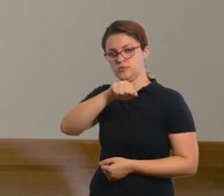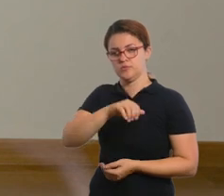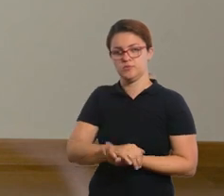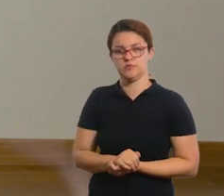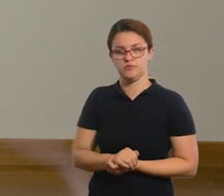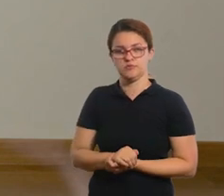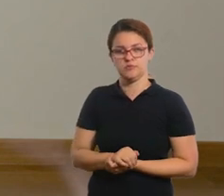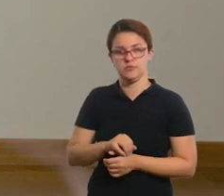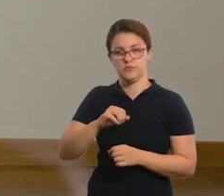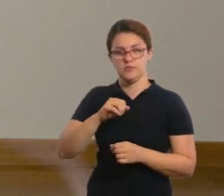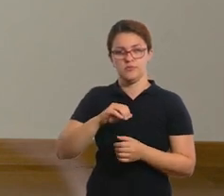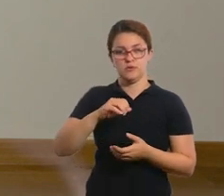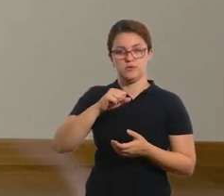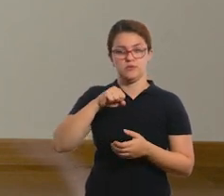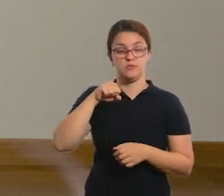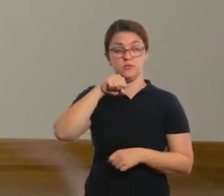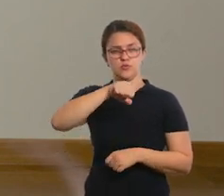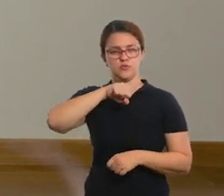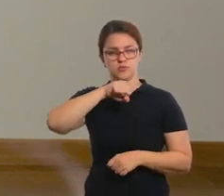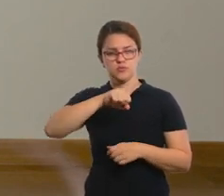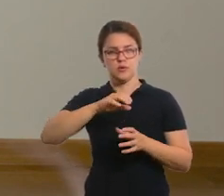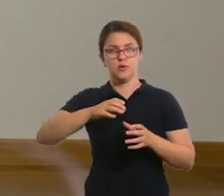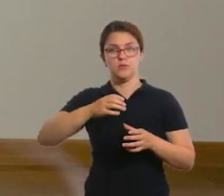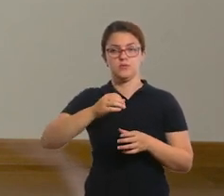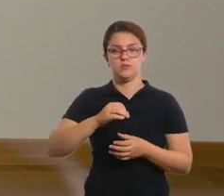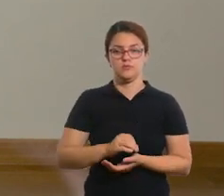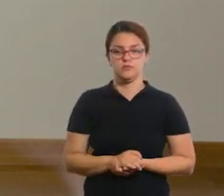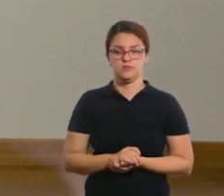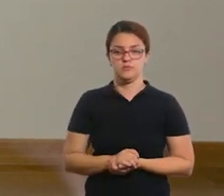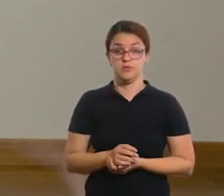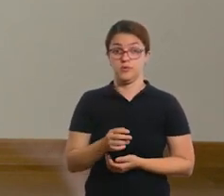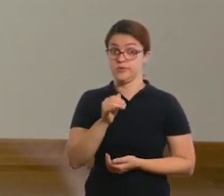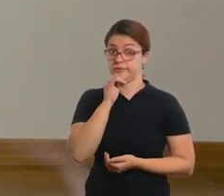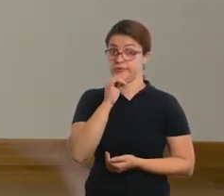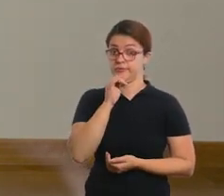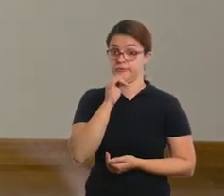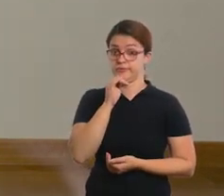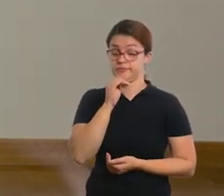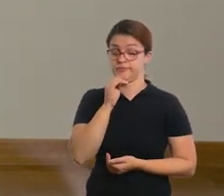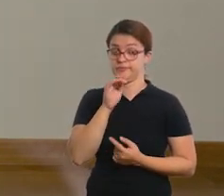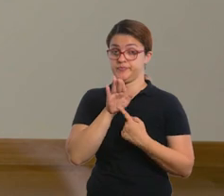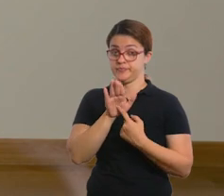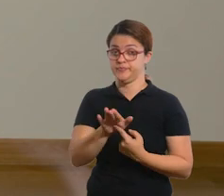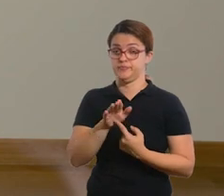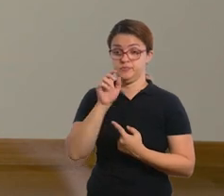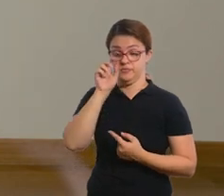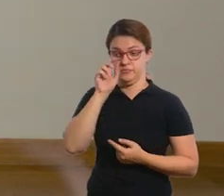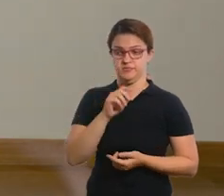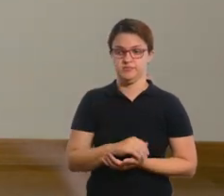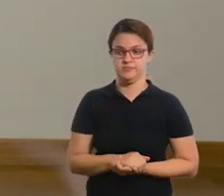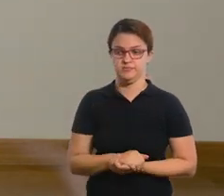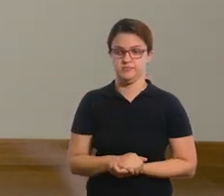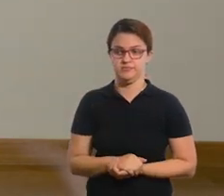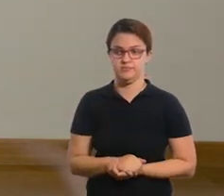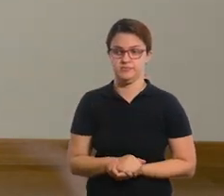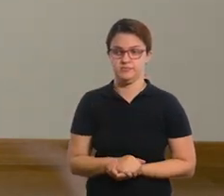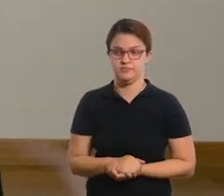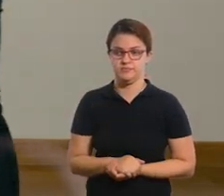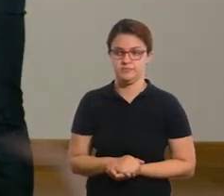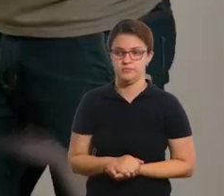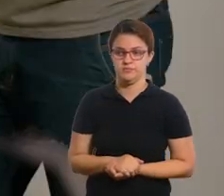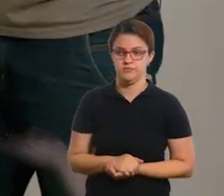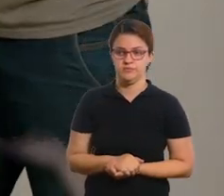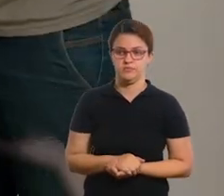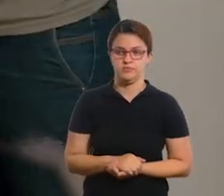soco, vou ter que desferir soco na bexiga e derrubar a garrafa com o soco, tá bom? Então, vou começar em um determinado ponto.